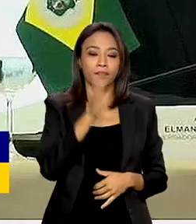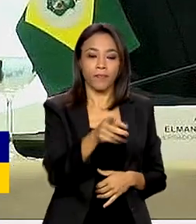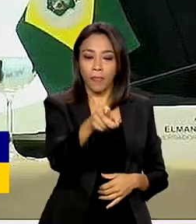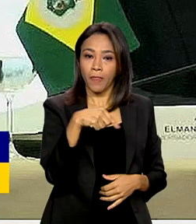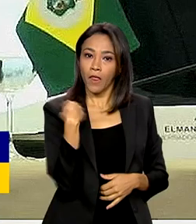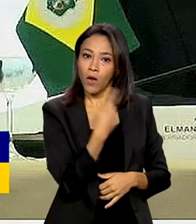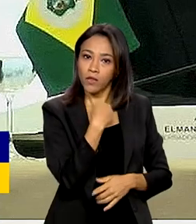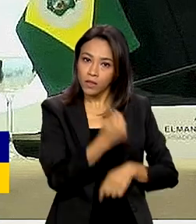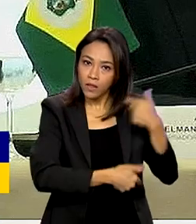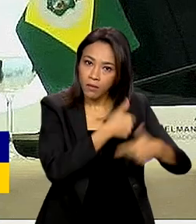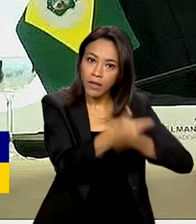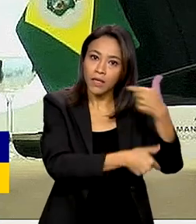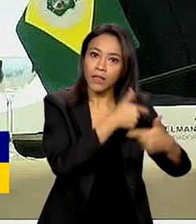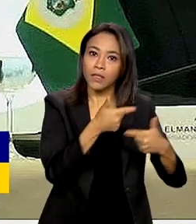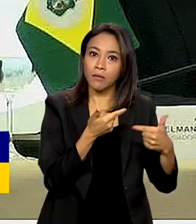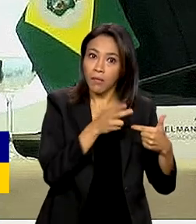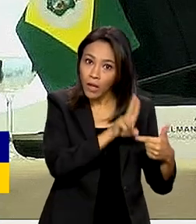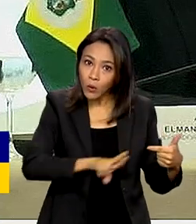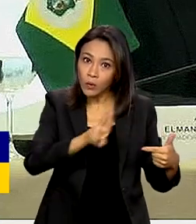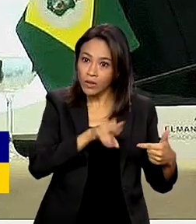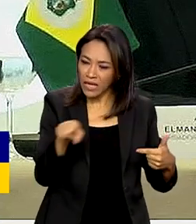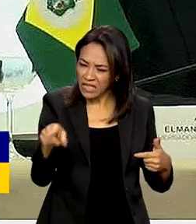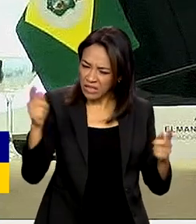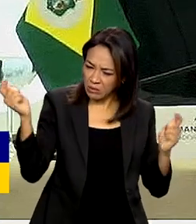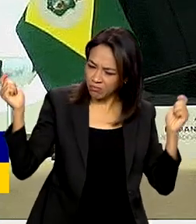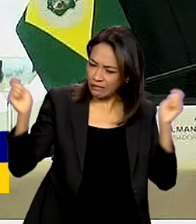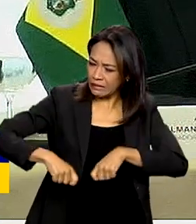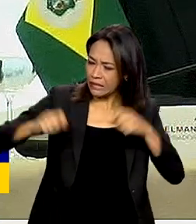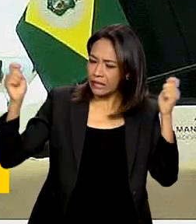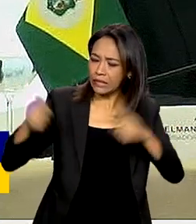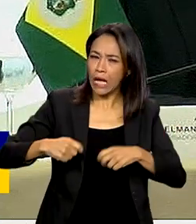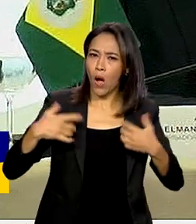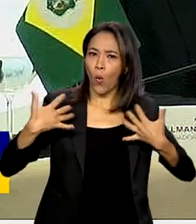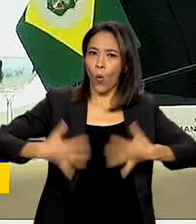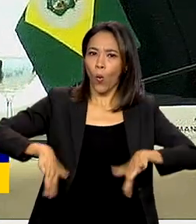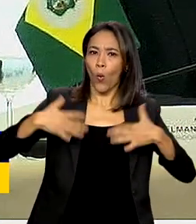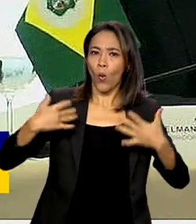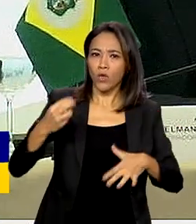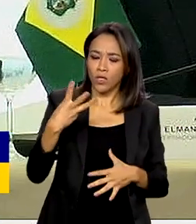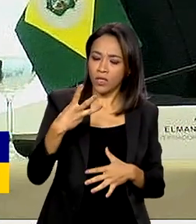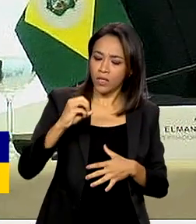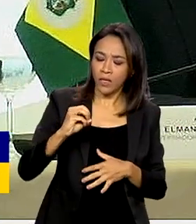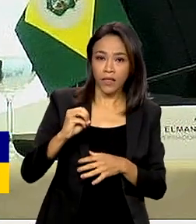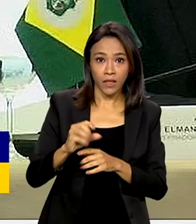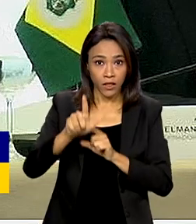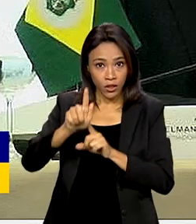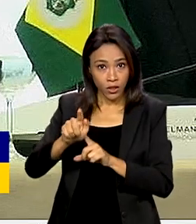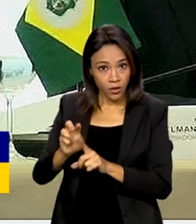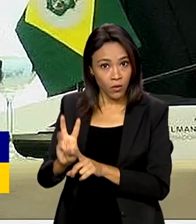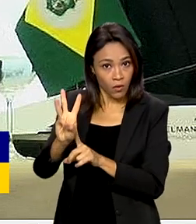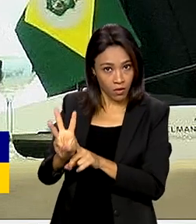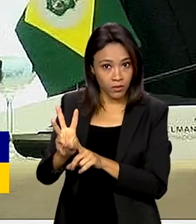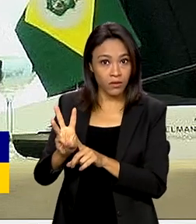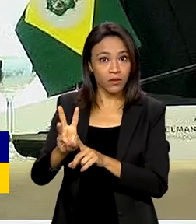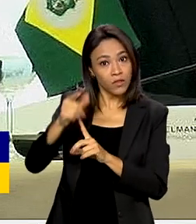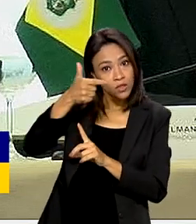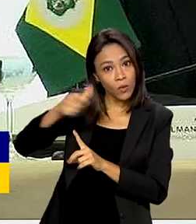a instalação desse potencial incrível de 30 gigawatts de geração renovável.